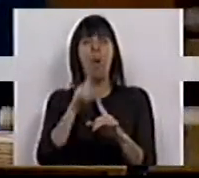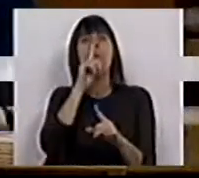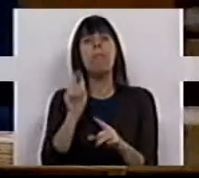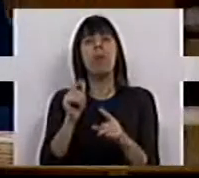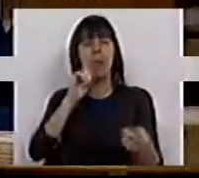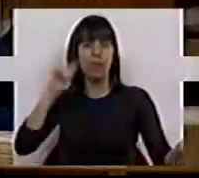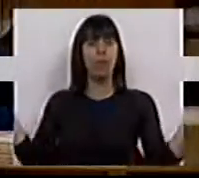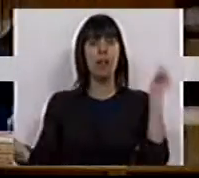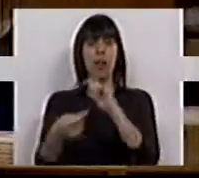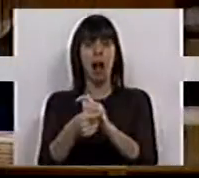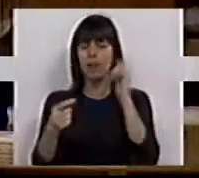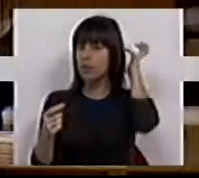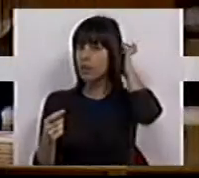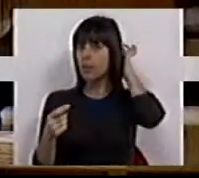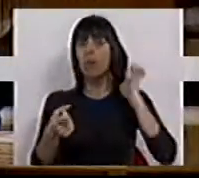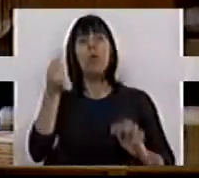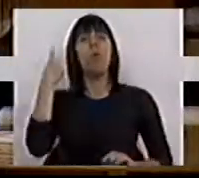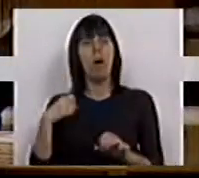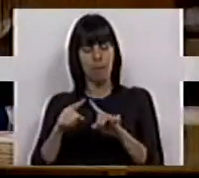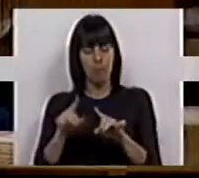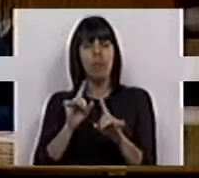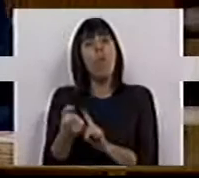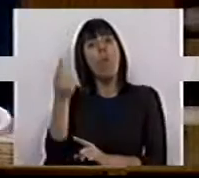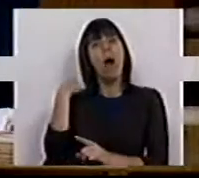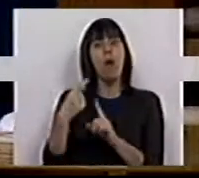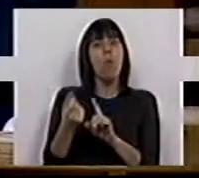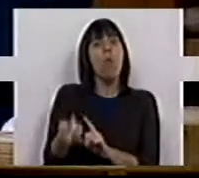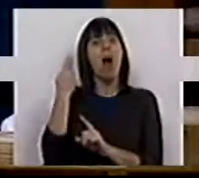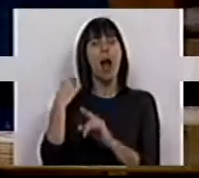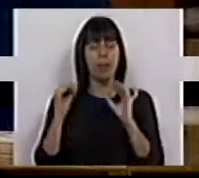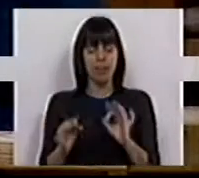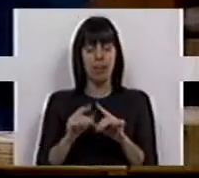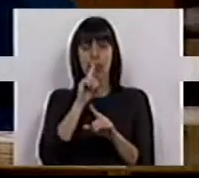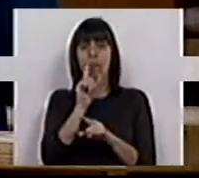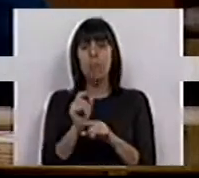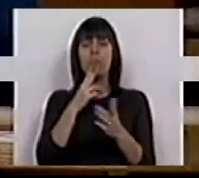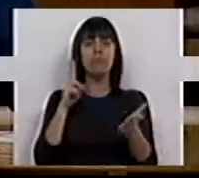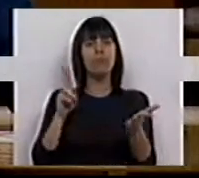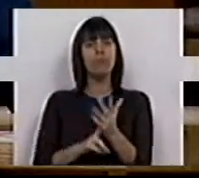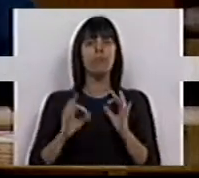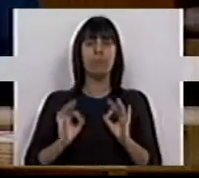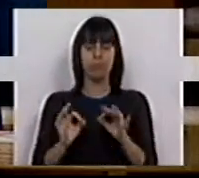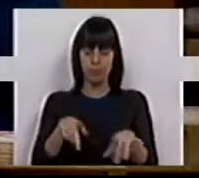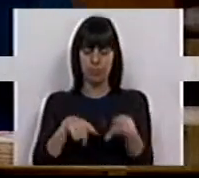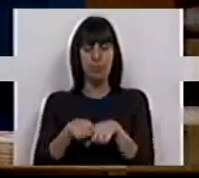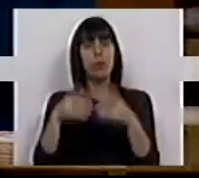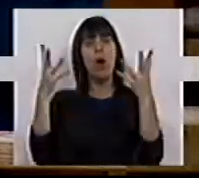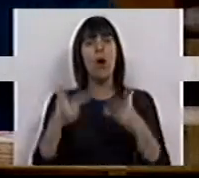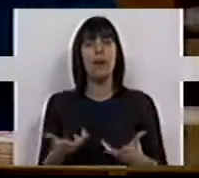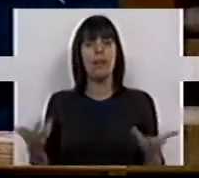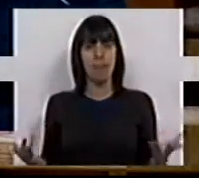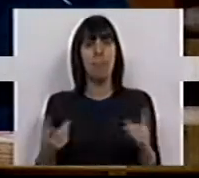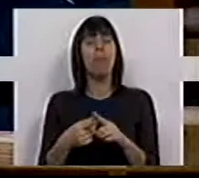momento de viragem. O ano passado, e no momento, um ano passado, e no momento da verdade na política orçamental,